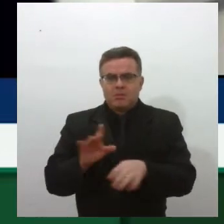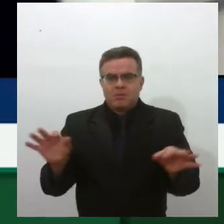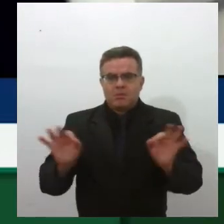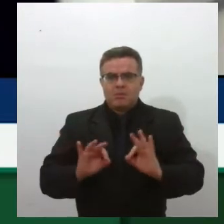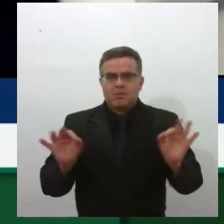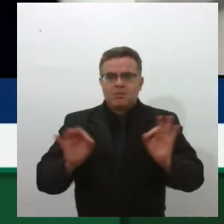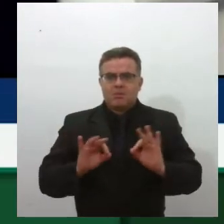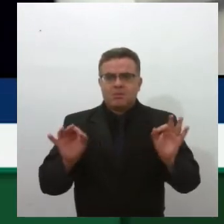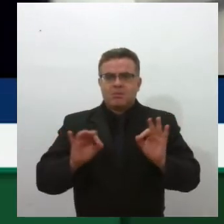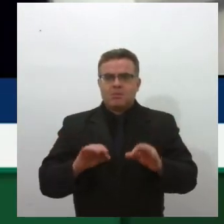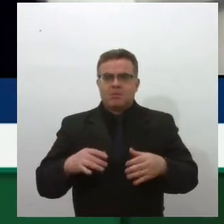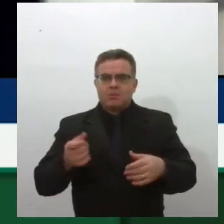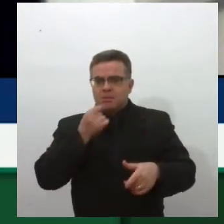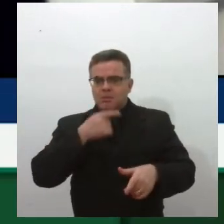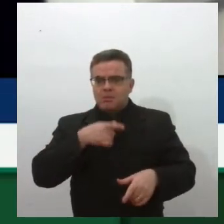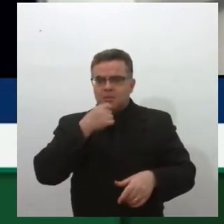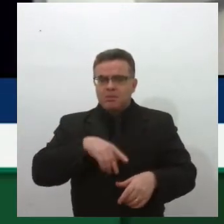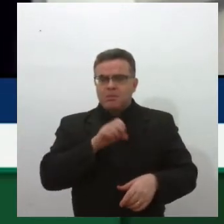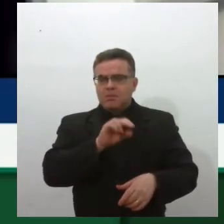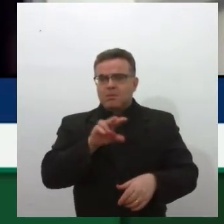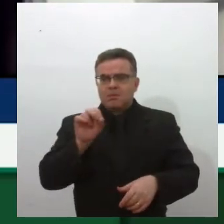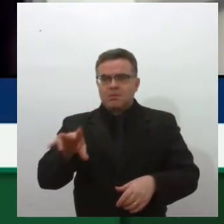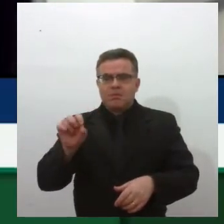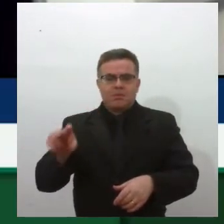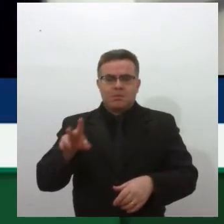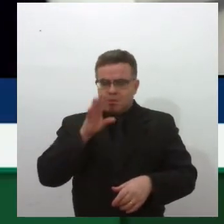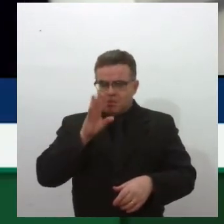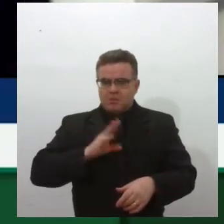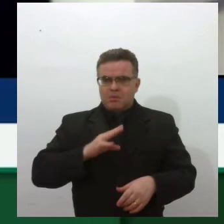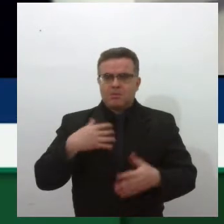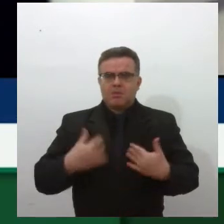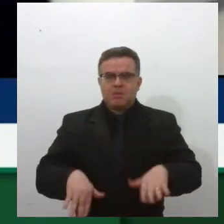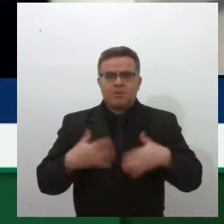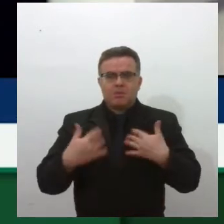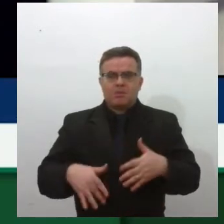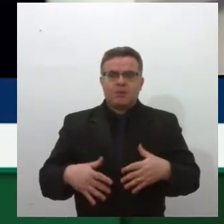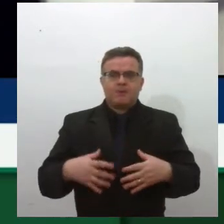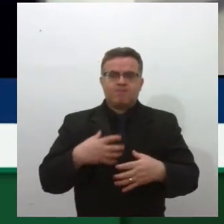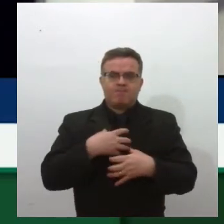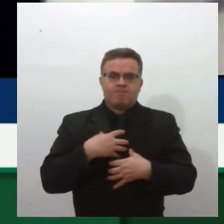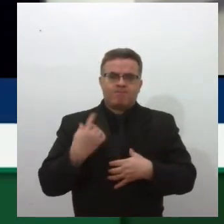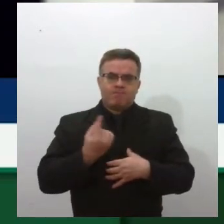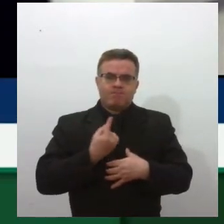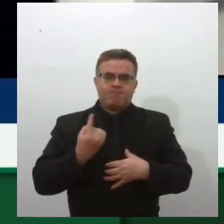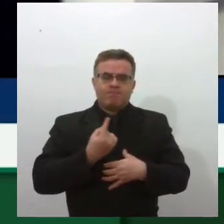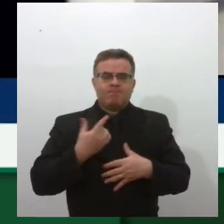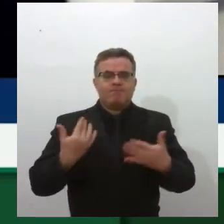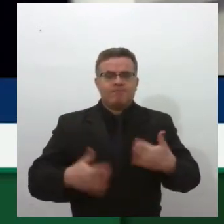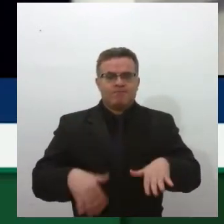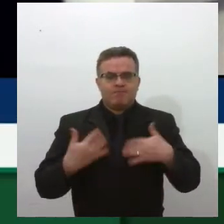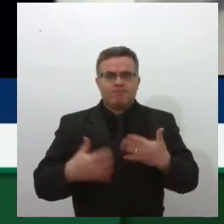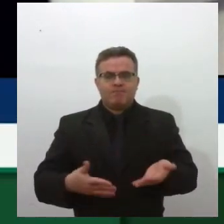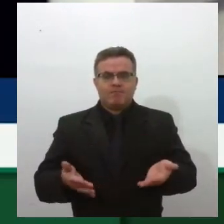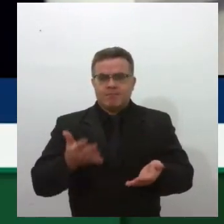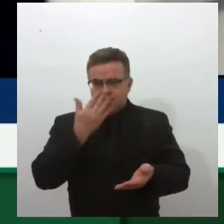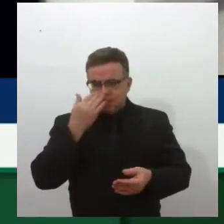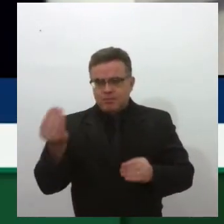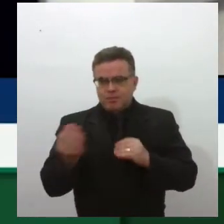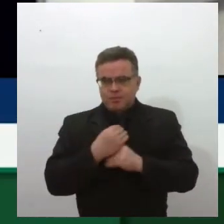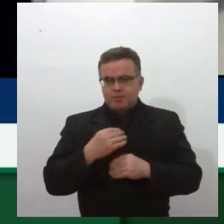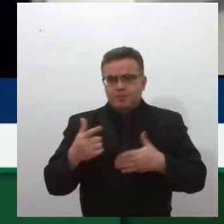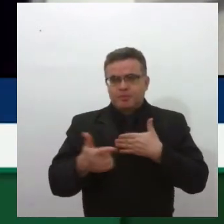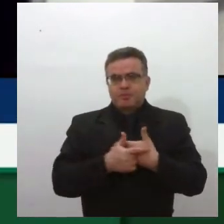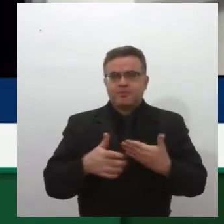ouvia várias piadinhas e críticas, fiquei jogada, praticamente, né, jogada, sem função